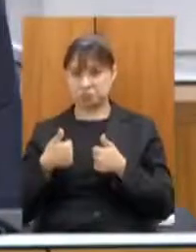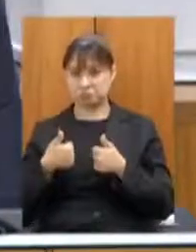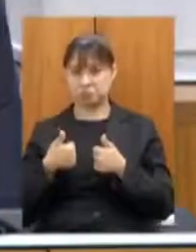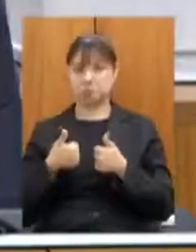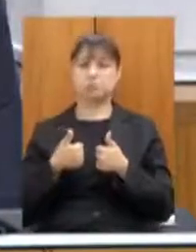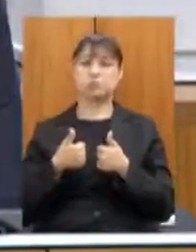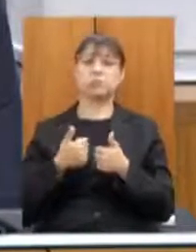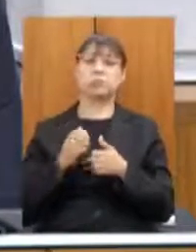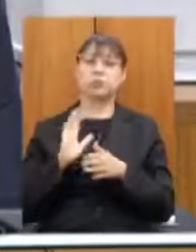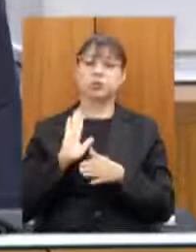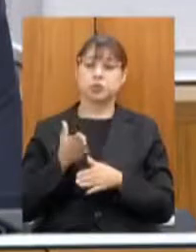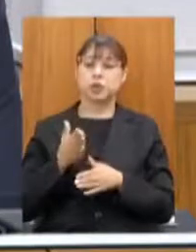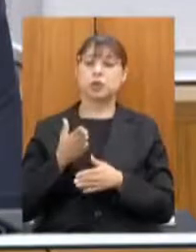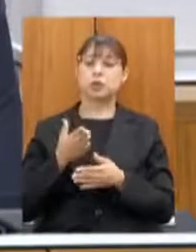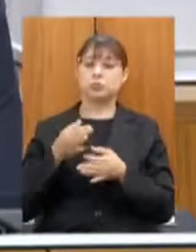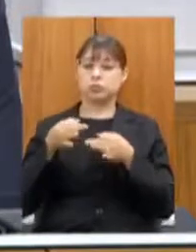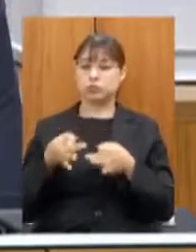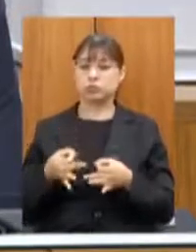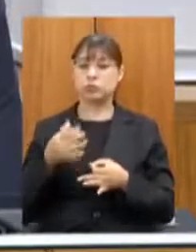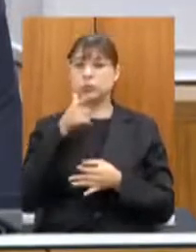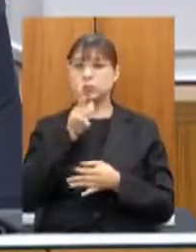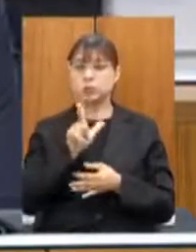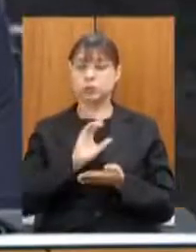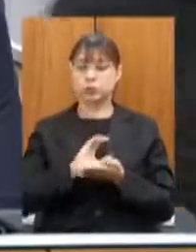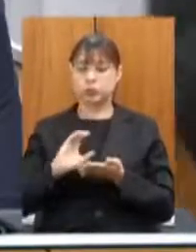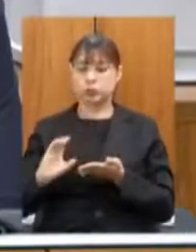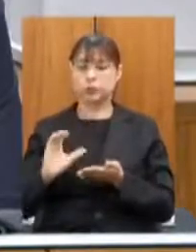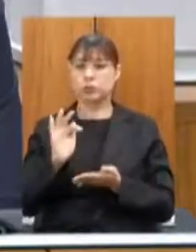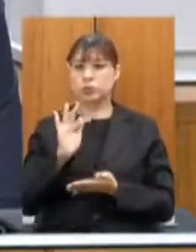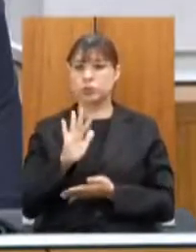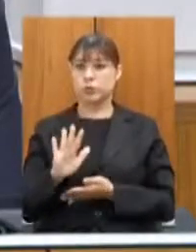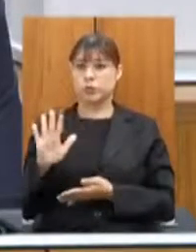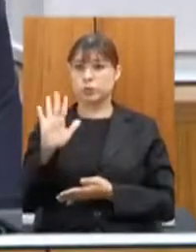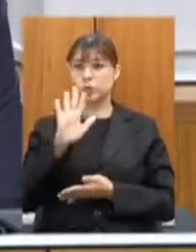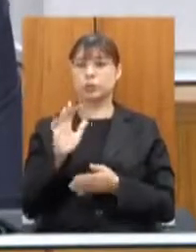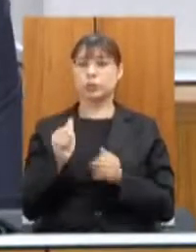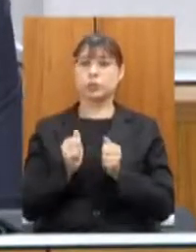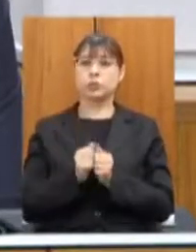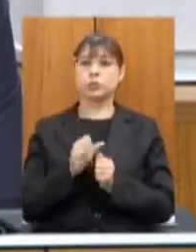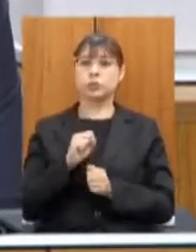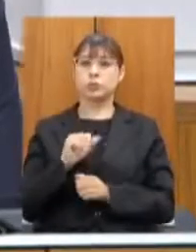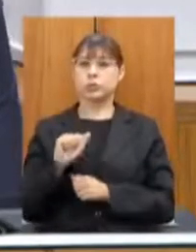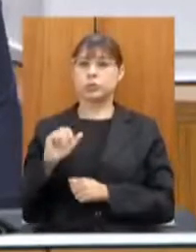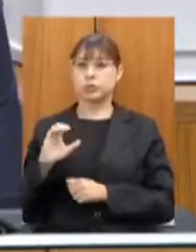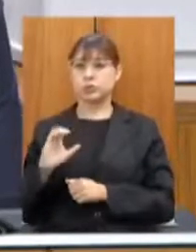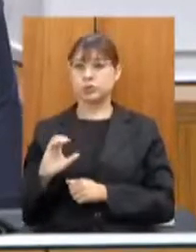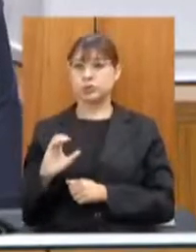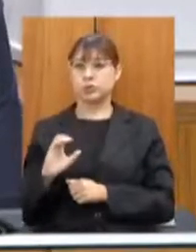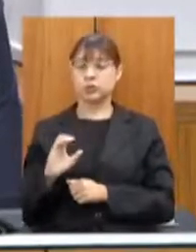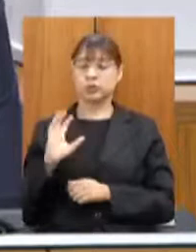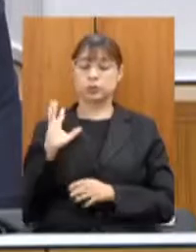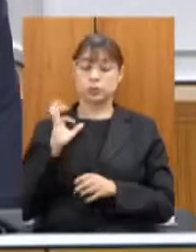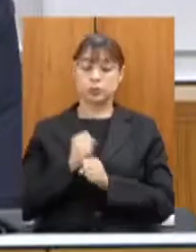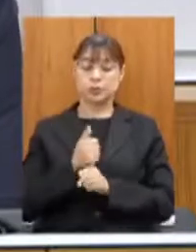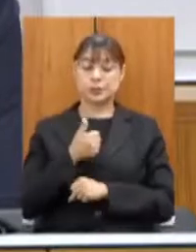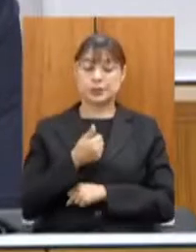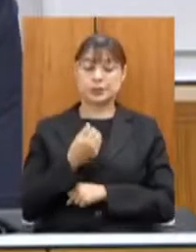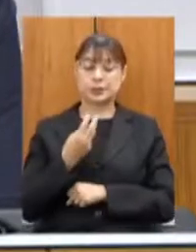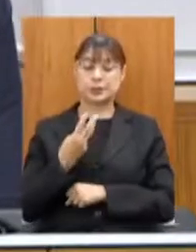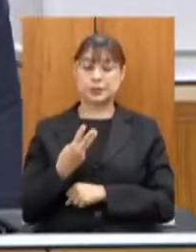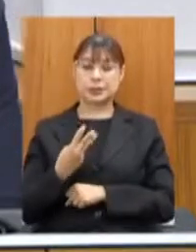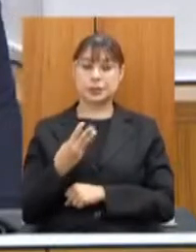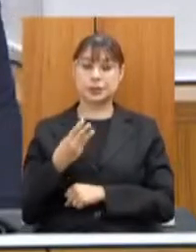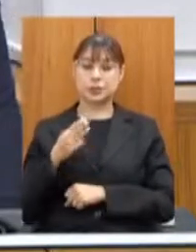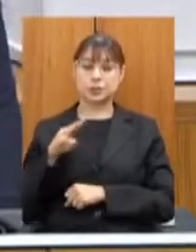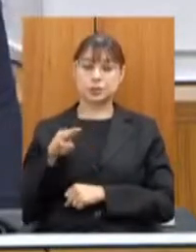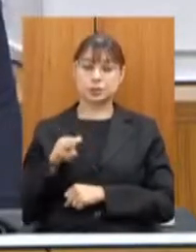federais foi uma gestão feita junto a SAC da ordem de 13 milhões a SAC a Secretaria de